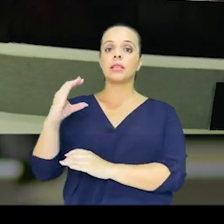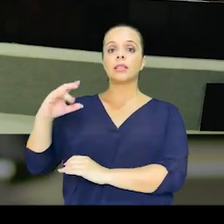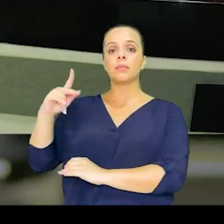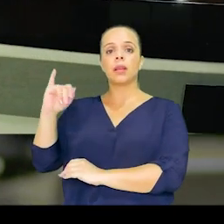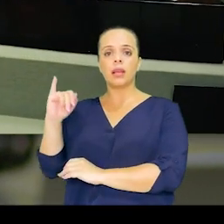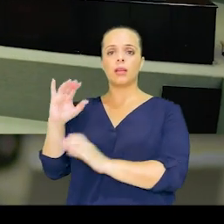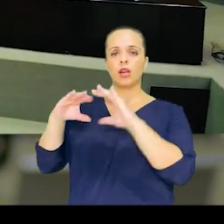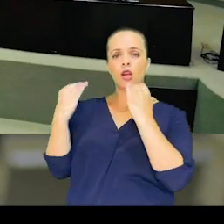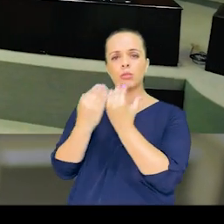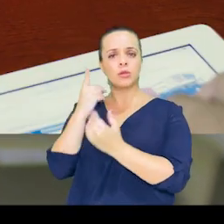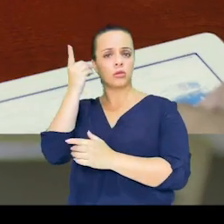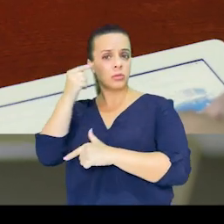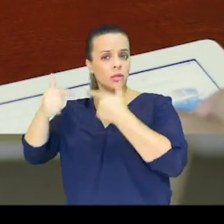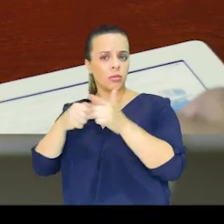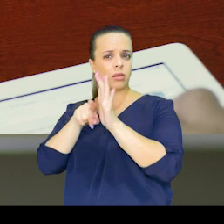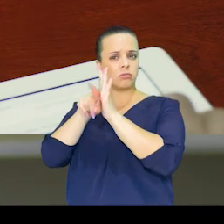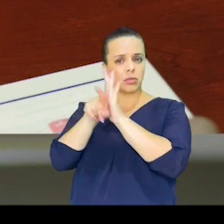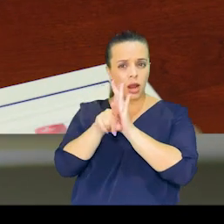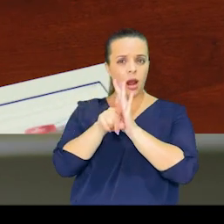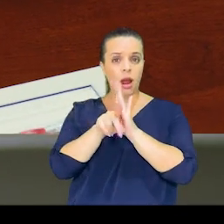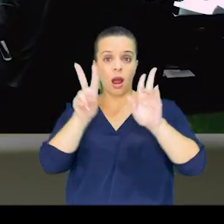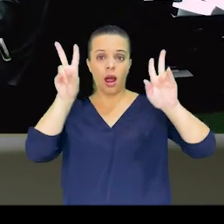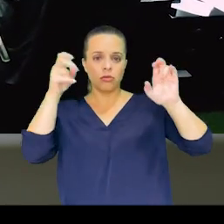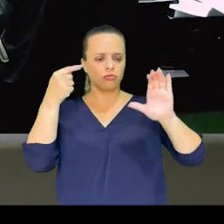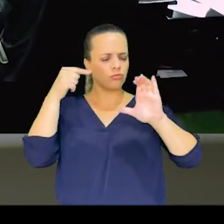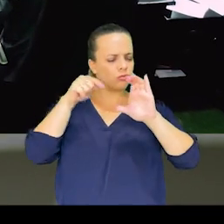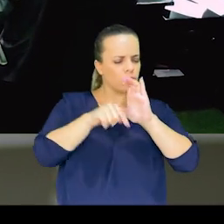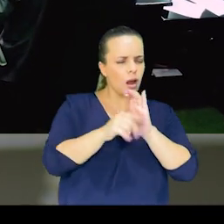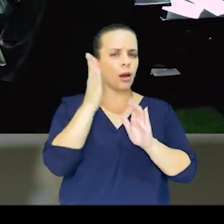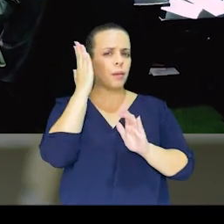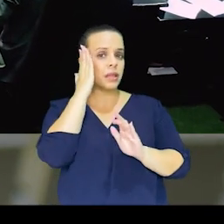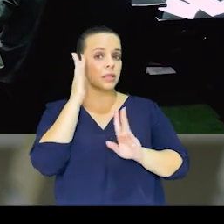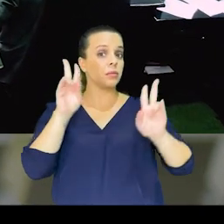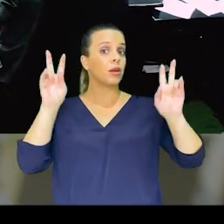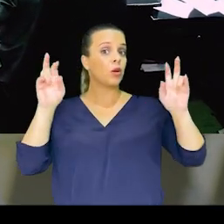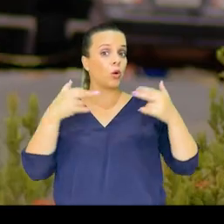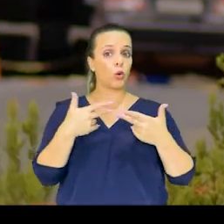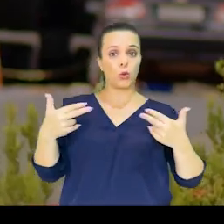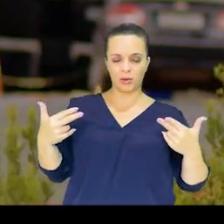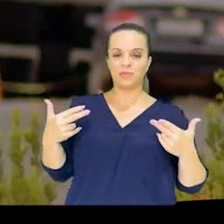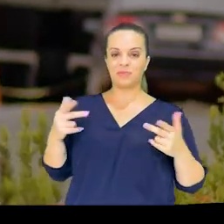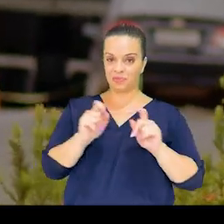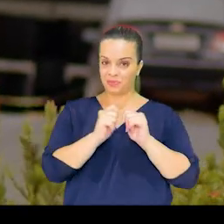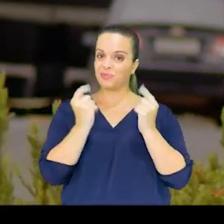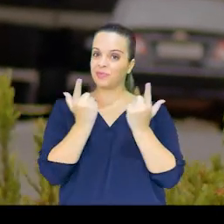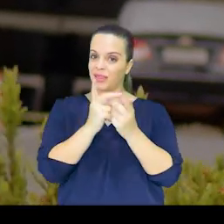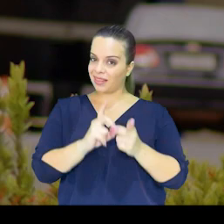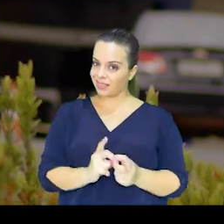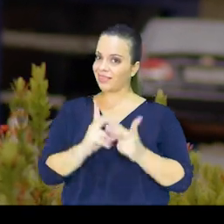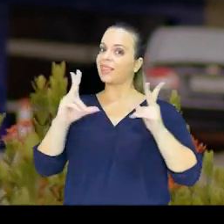uma CPI, a Comissão Parlamentar de Inquérito, para investigar mais a fundo uma determinada questão. Aqui a